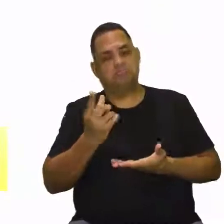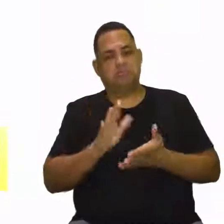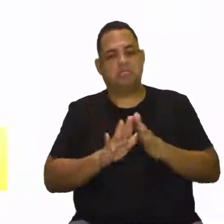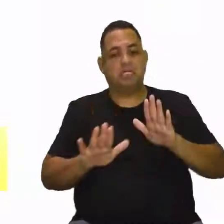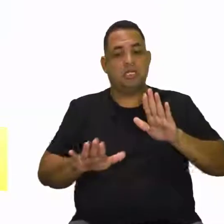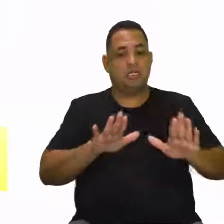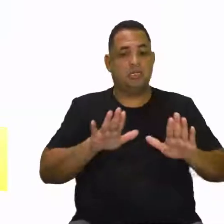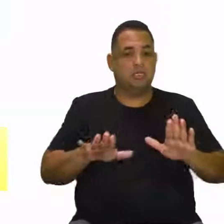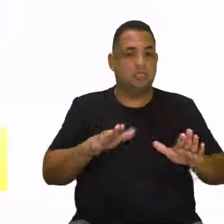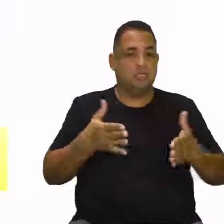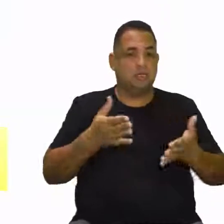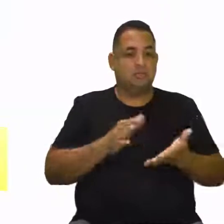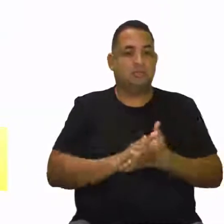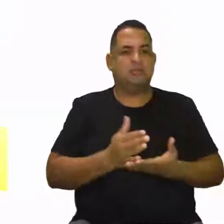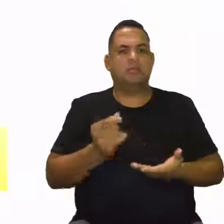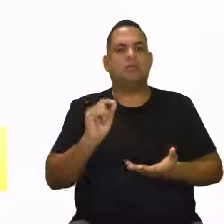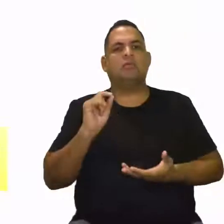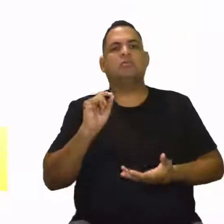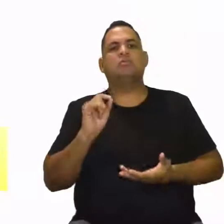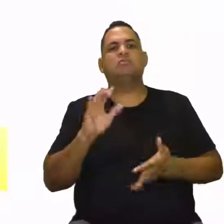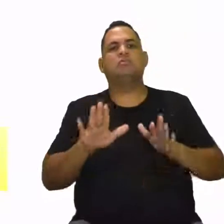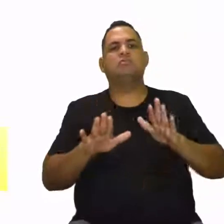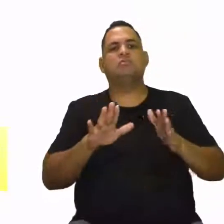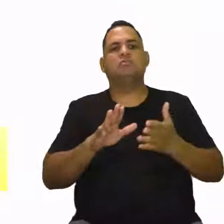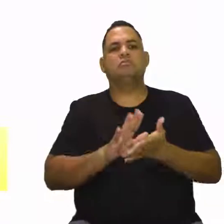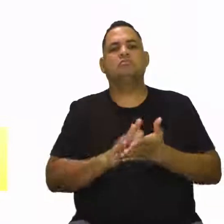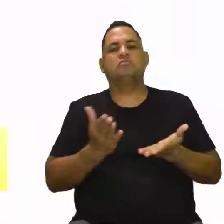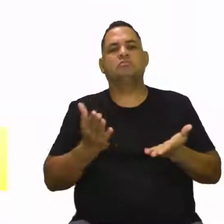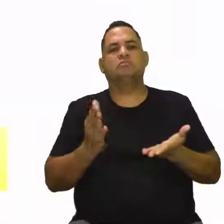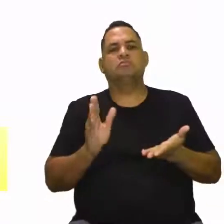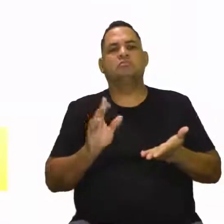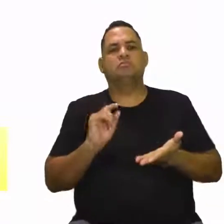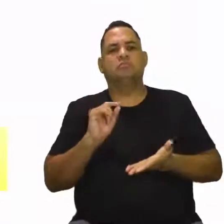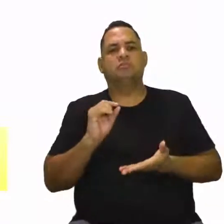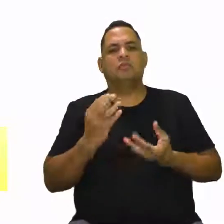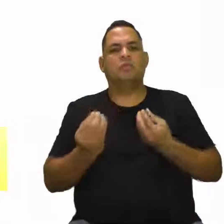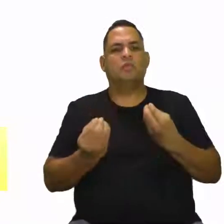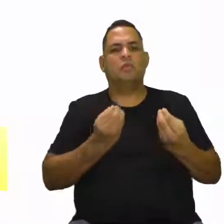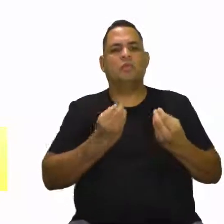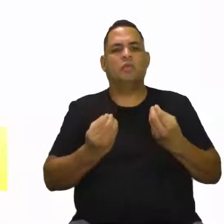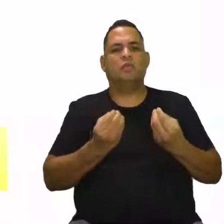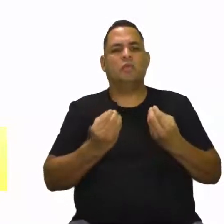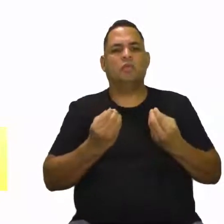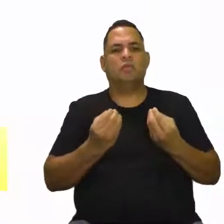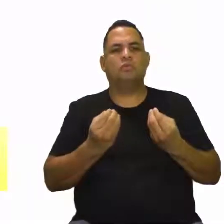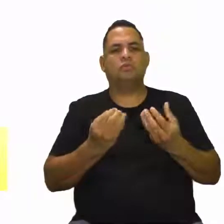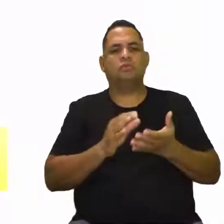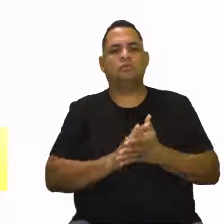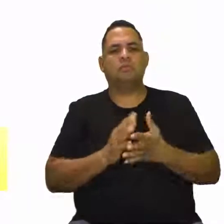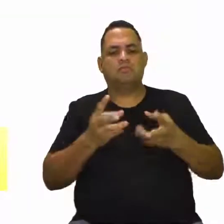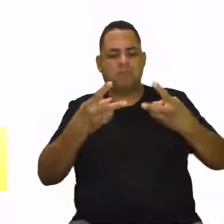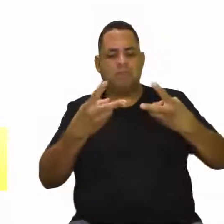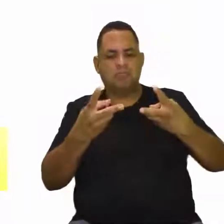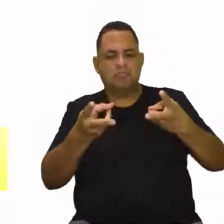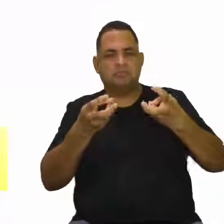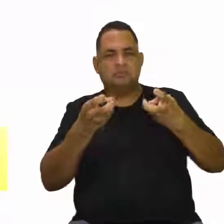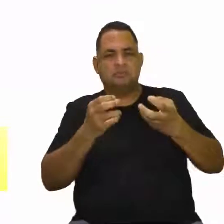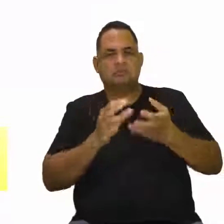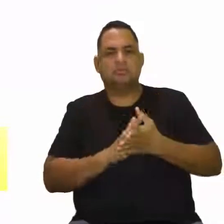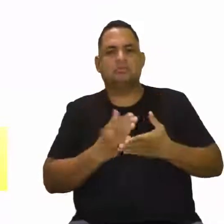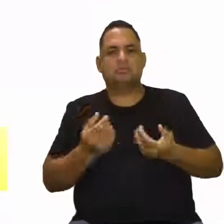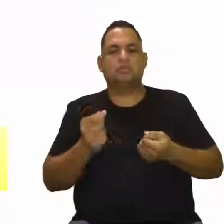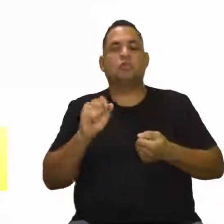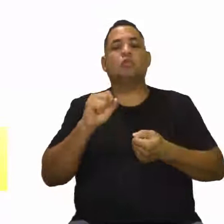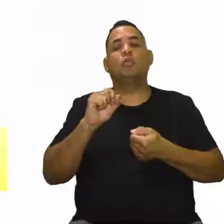depender, já adianto para você, que vai depender exclusivamente do como você está lidando hoje, né? Quais são as suas